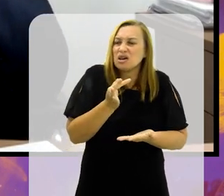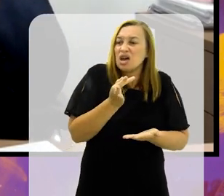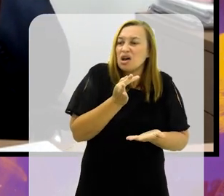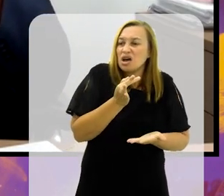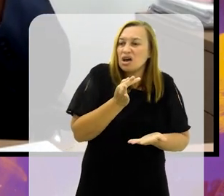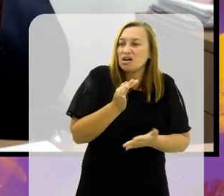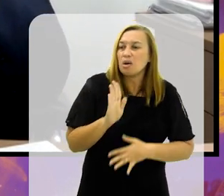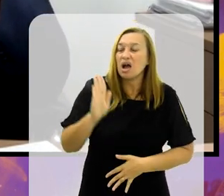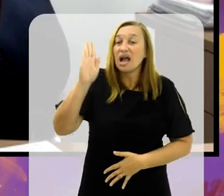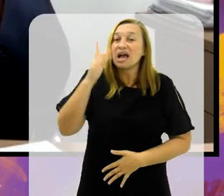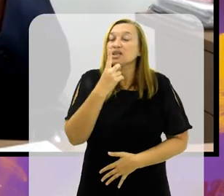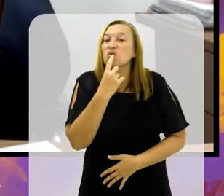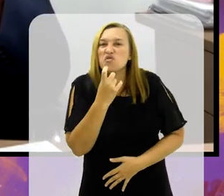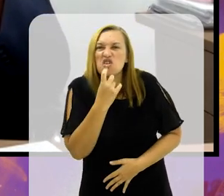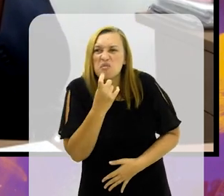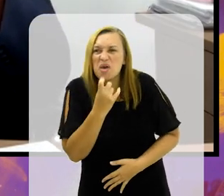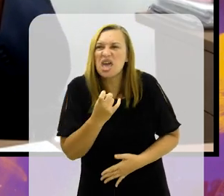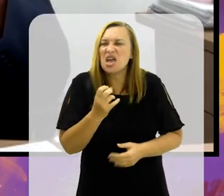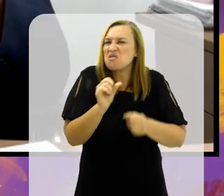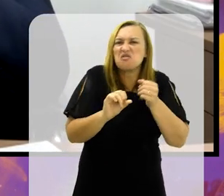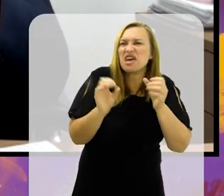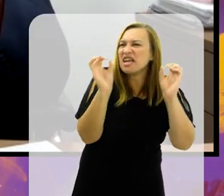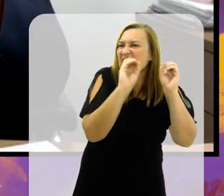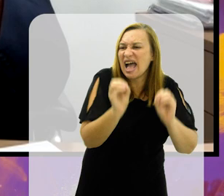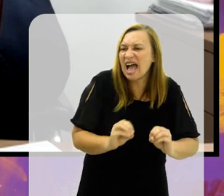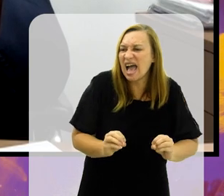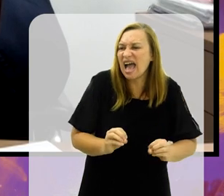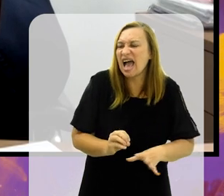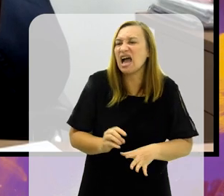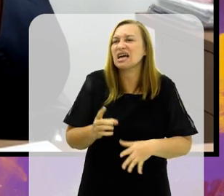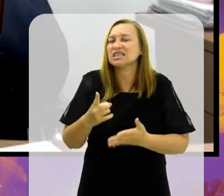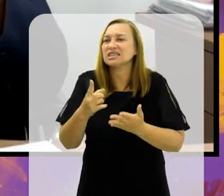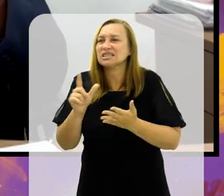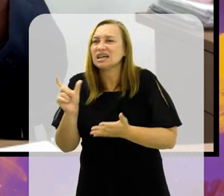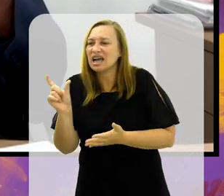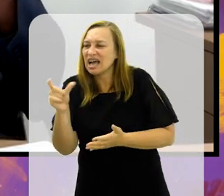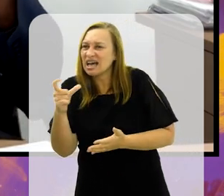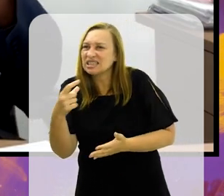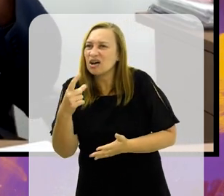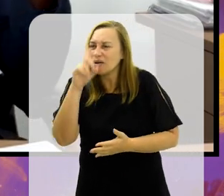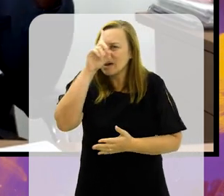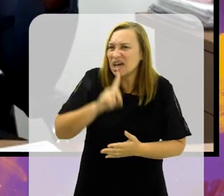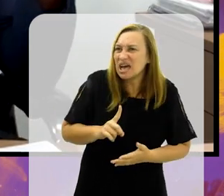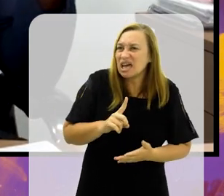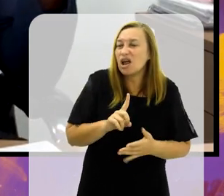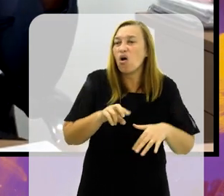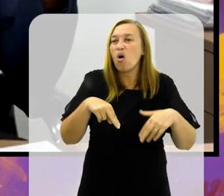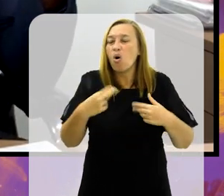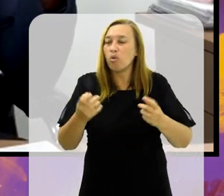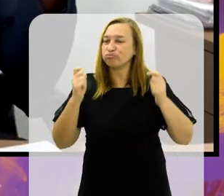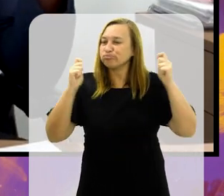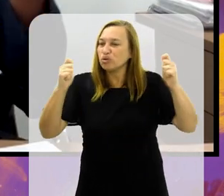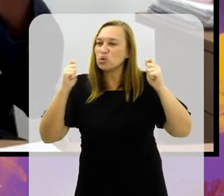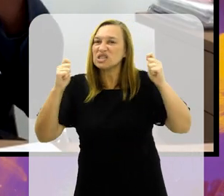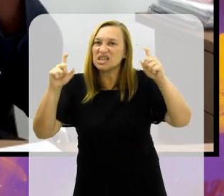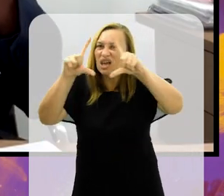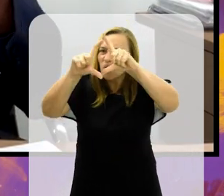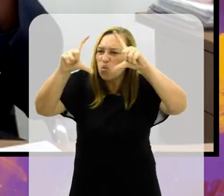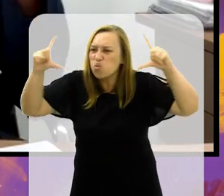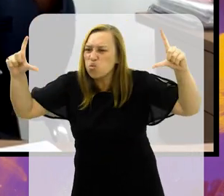E esses detalhes podem se perder para o torcedor cego. Ou a torcida levantou aquela faixa,